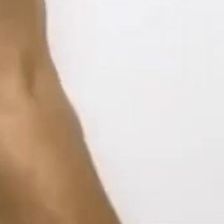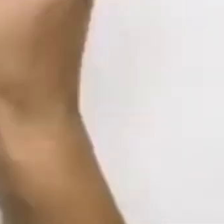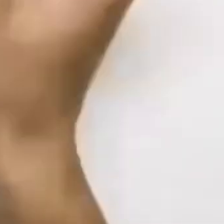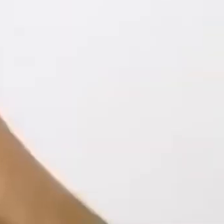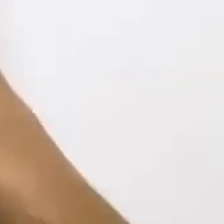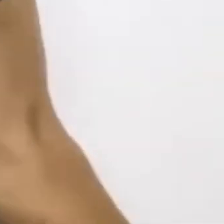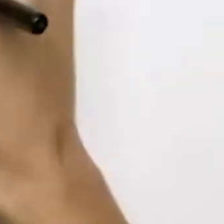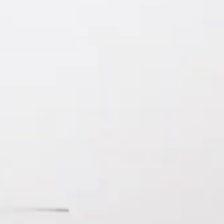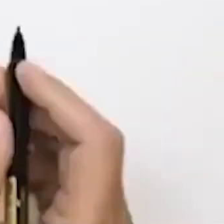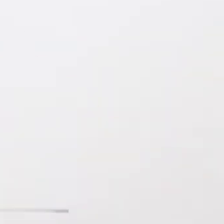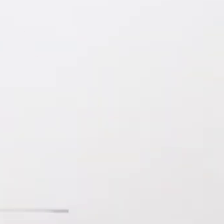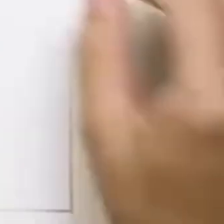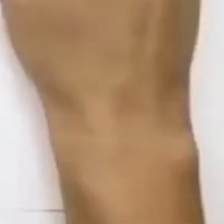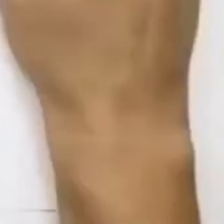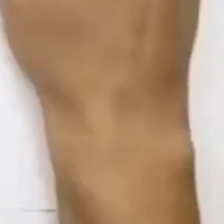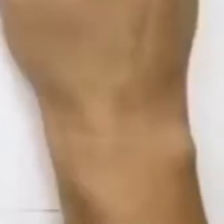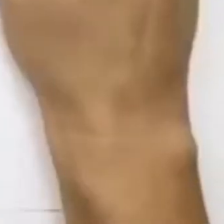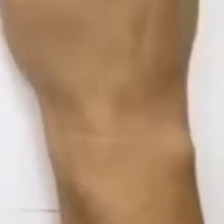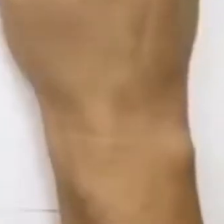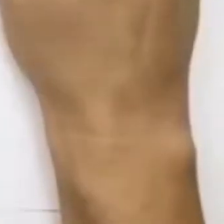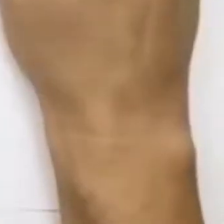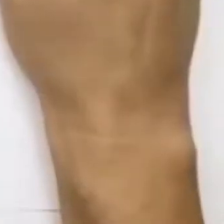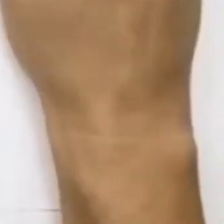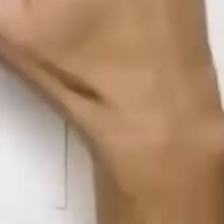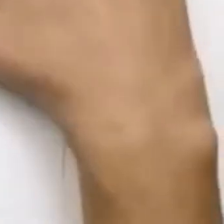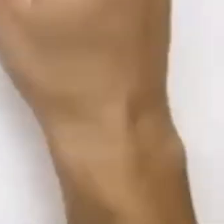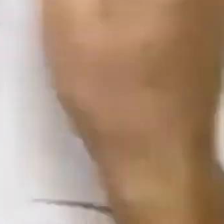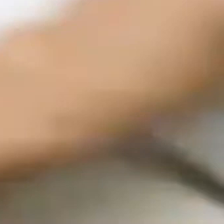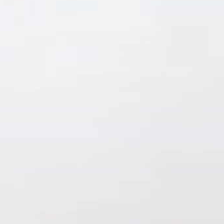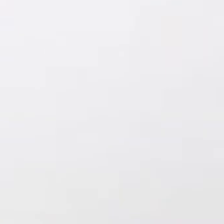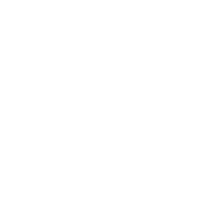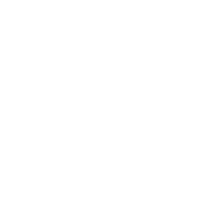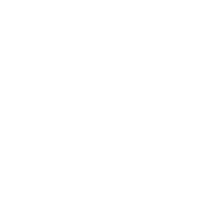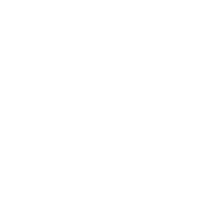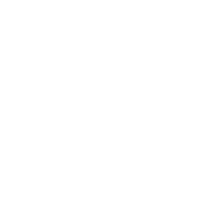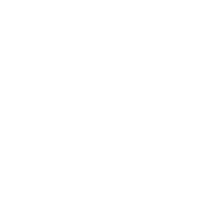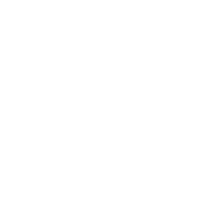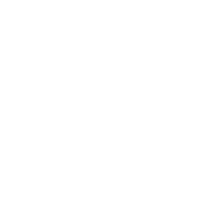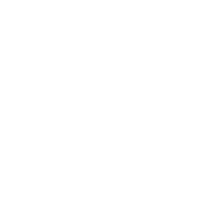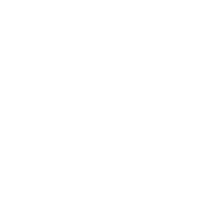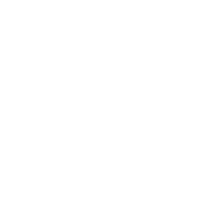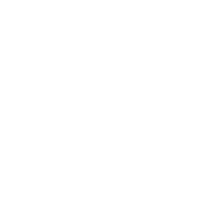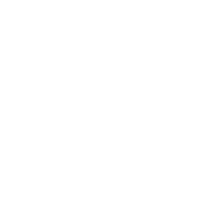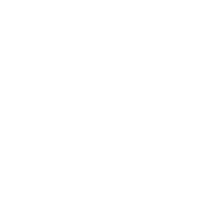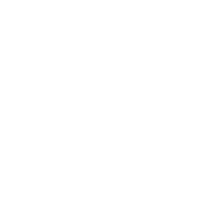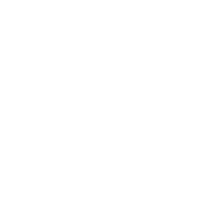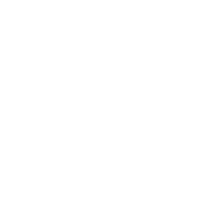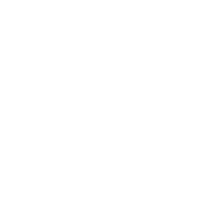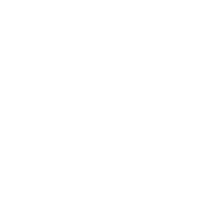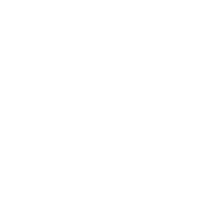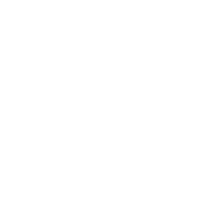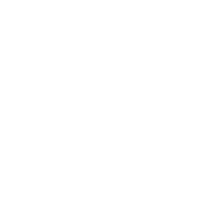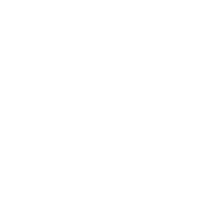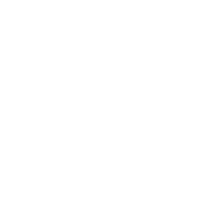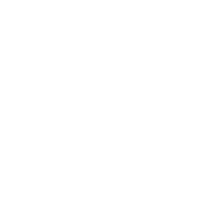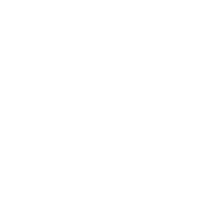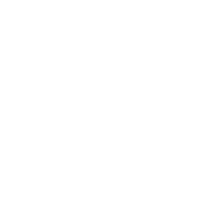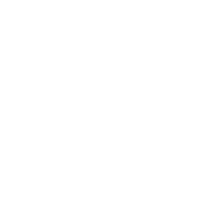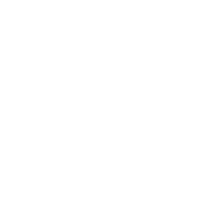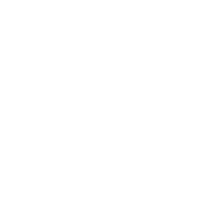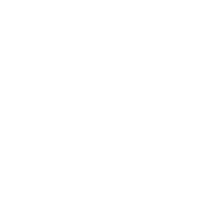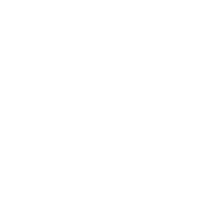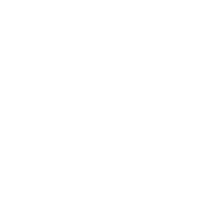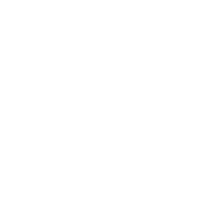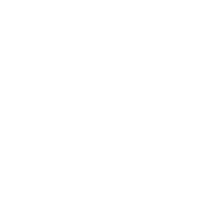informando os itens orgânicos e os fornecedores. Para conferir se o produtor é de orgânico,